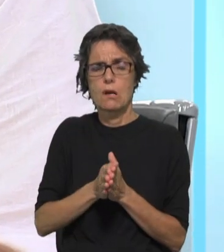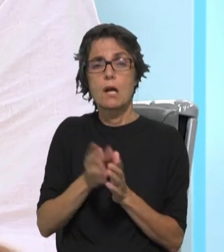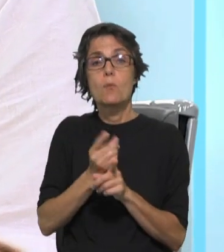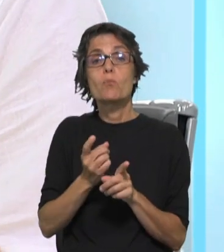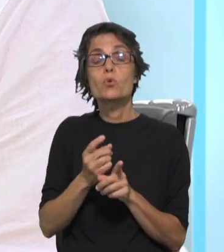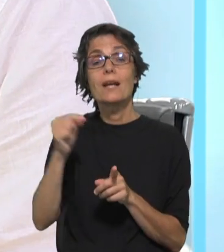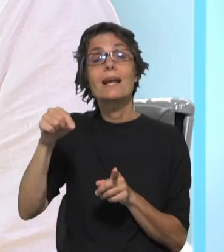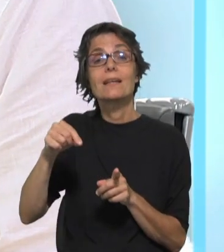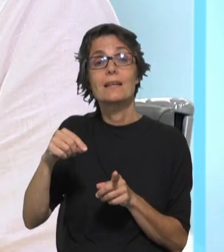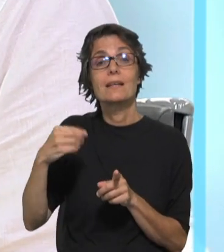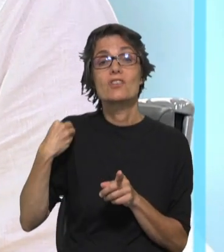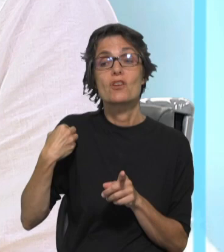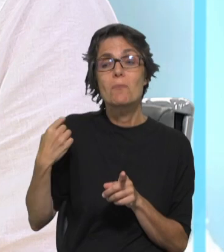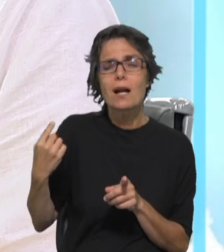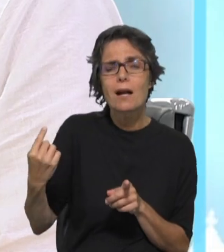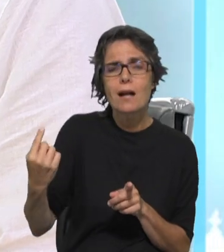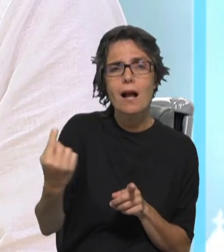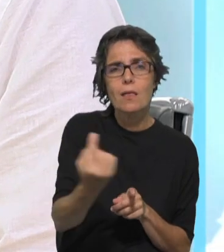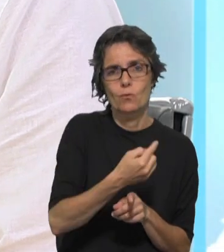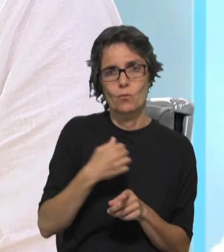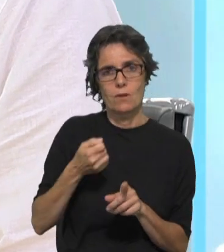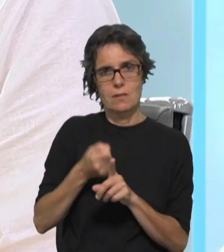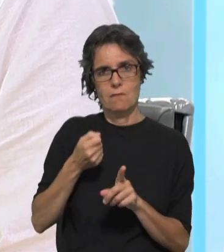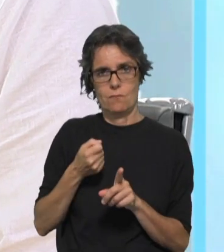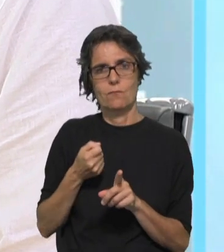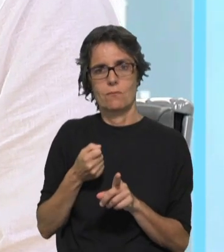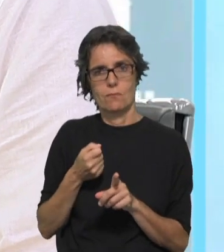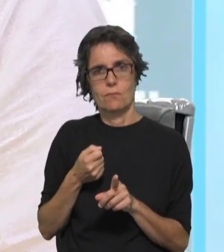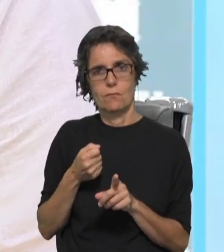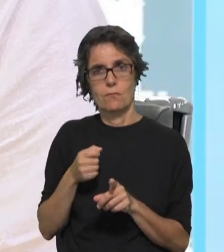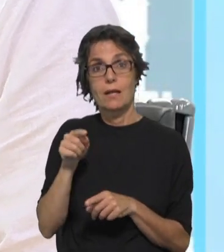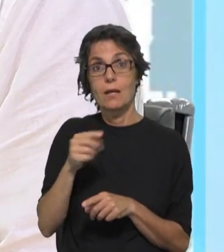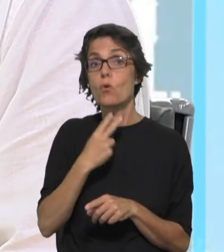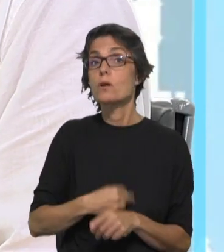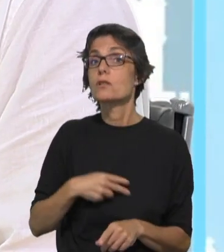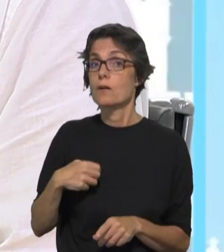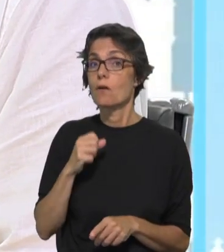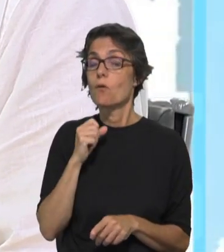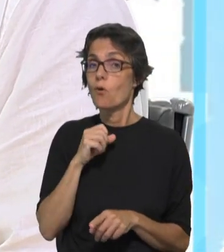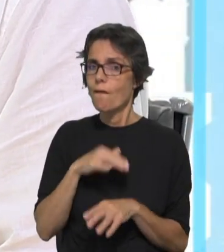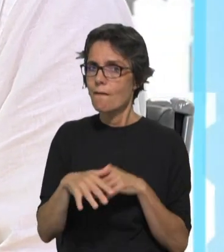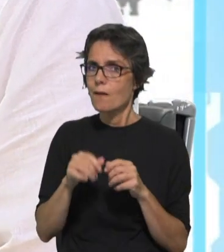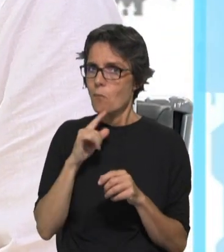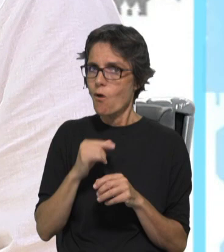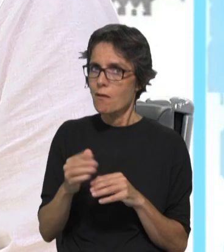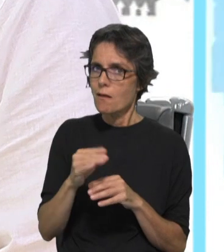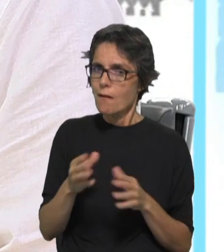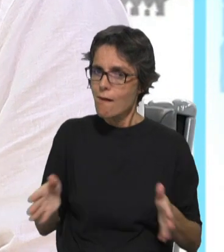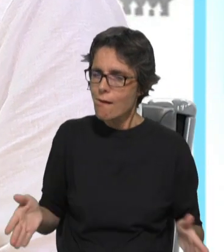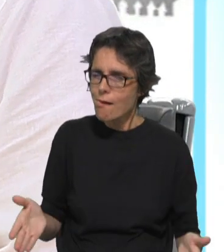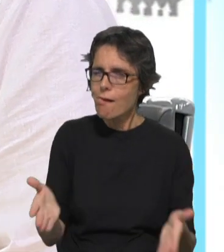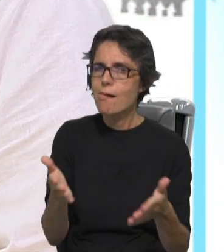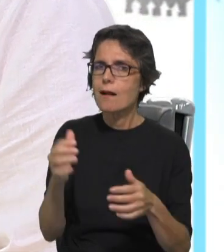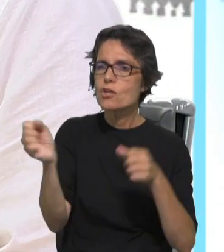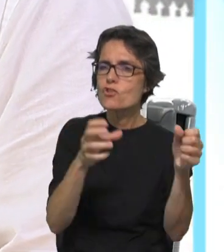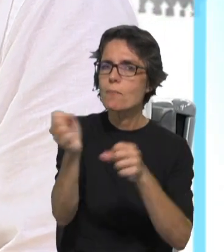é convocada para responder a este desafio. E aí os cristãos podem verdadeiramente oferecer, porque têm pela criação